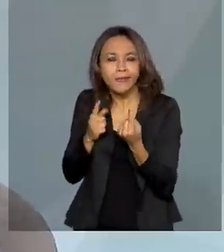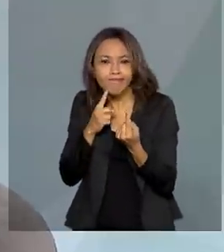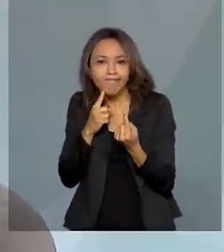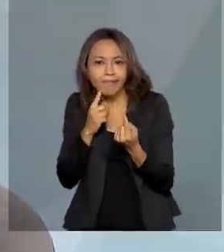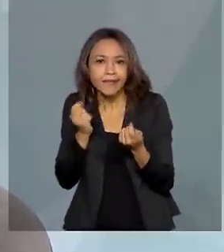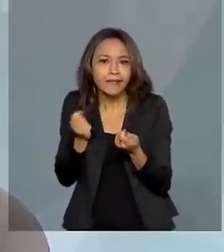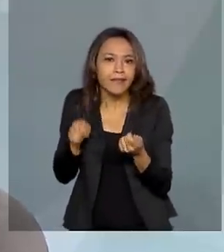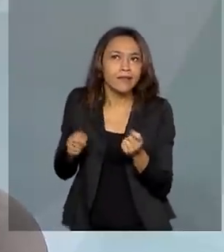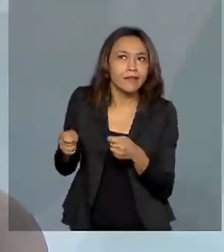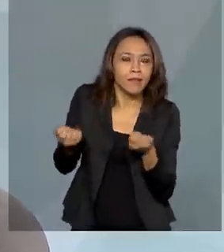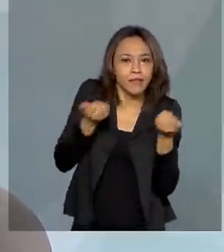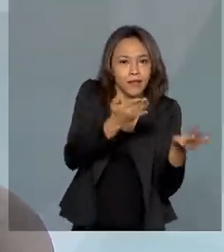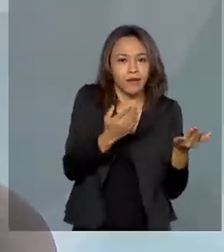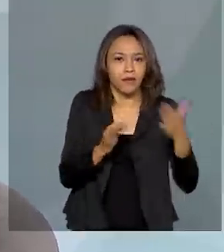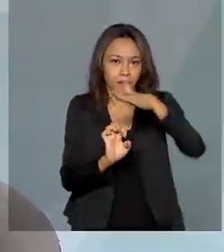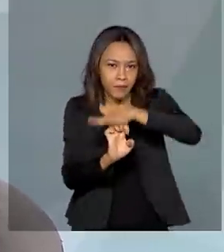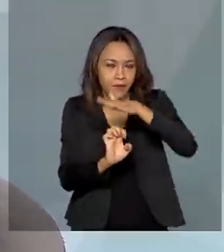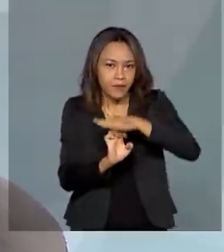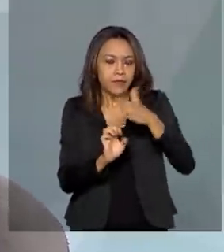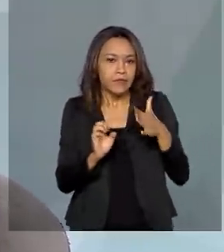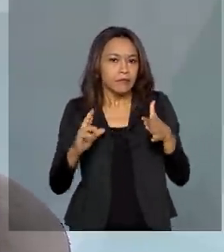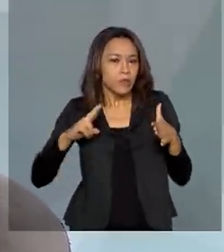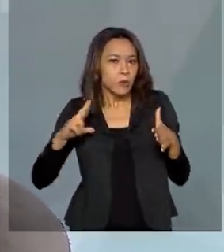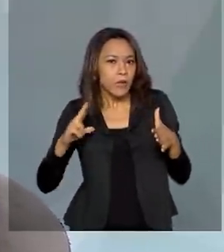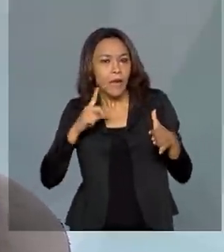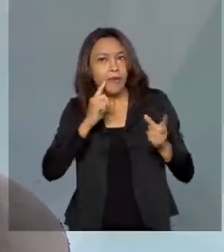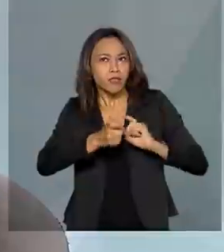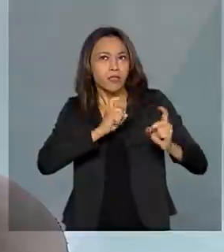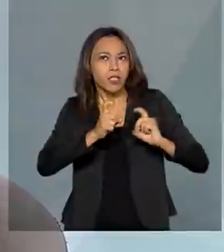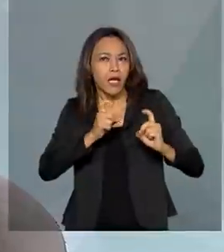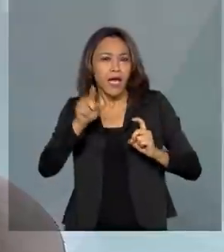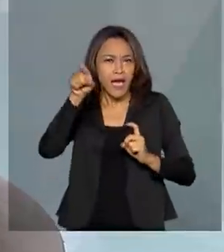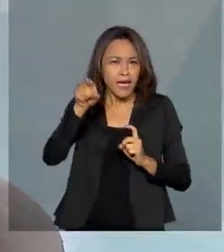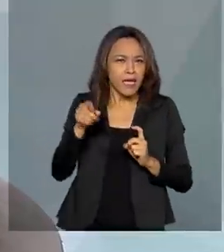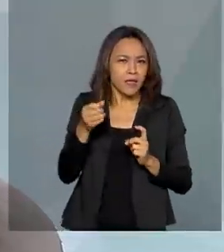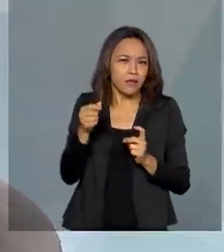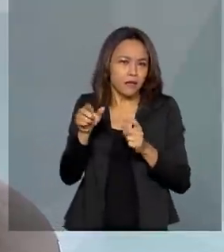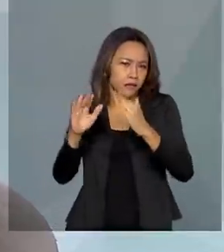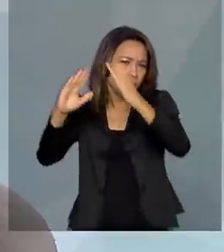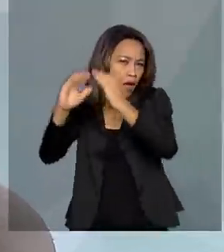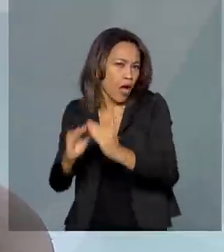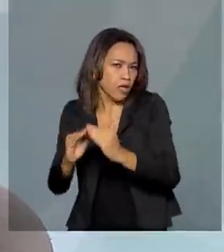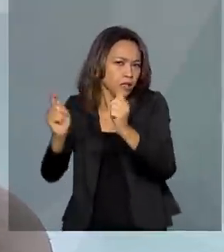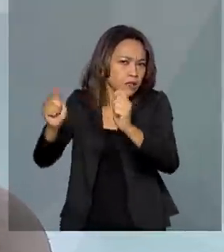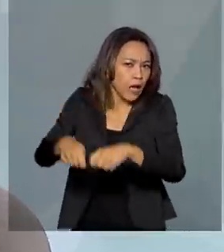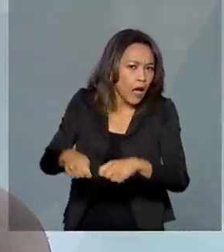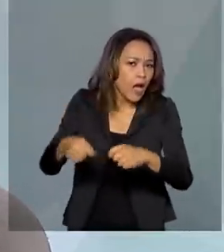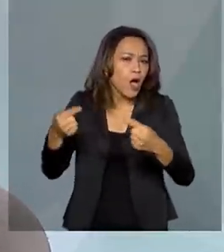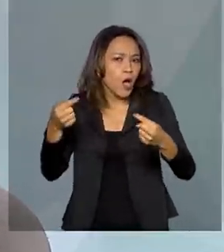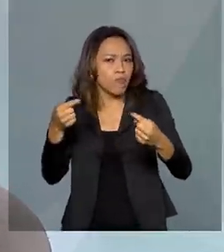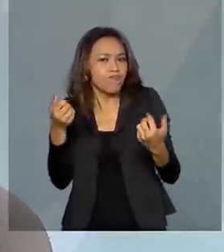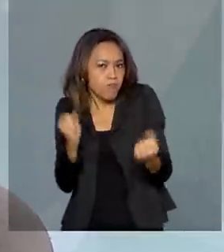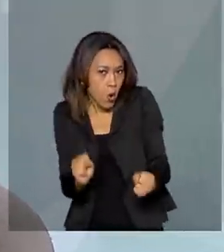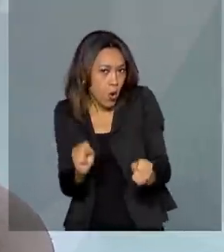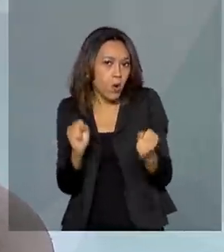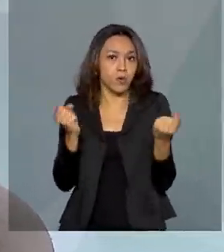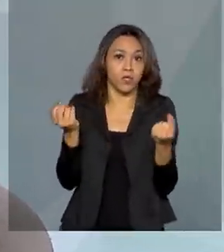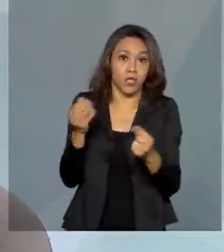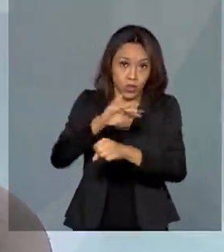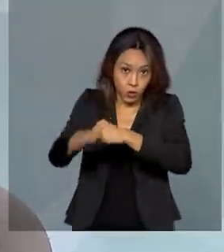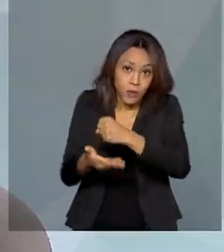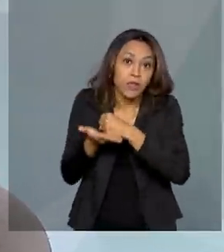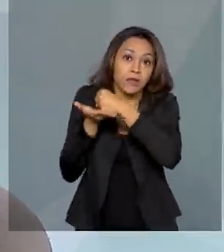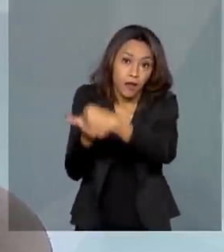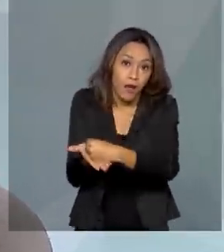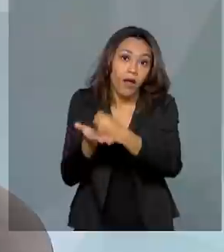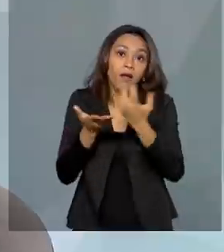toda a ocupação, o que aquele bem pode vir a ser, se ele é viável, se é uma ocupação sustentável, para,